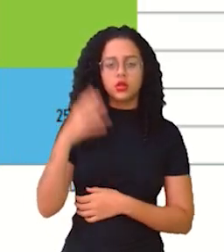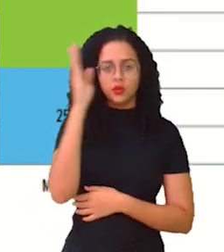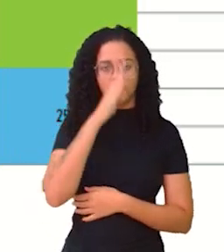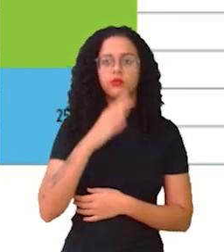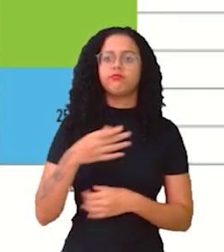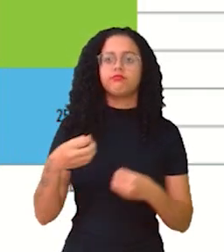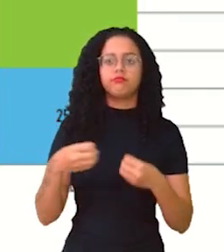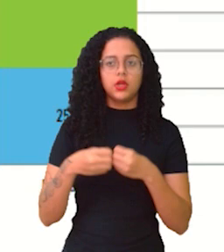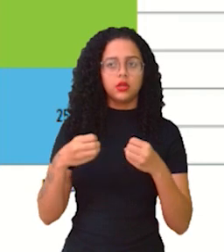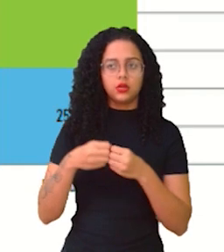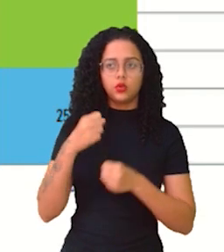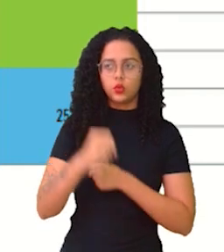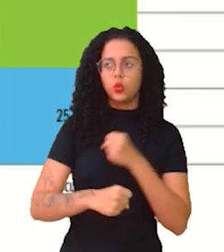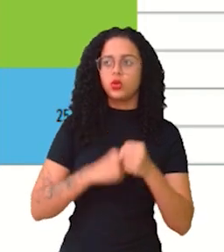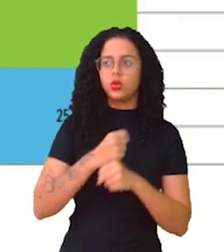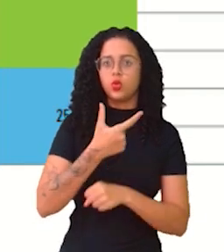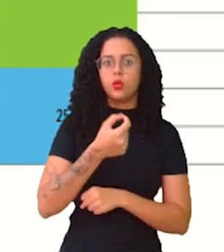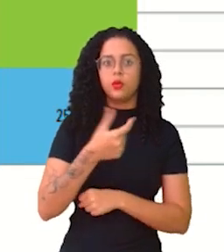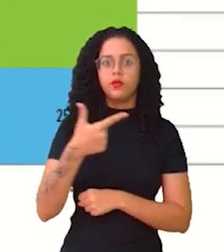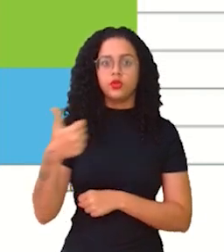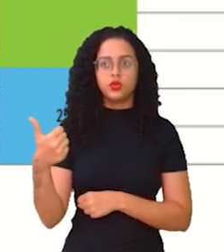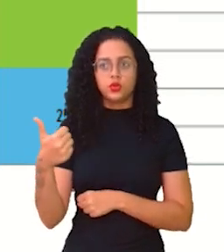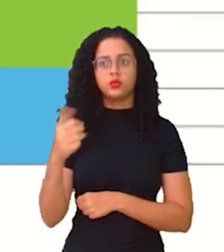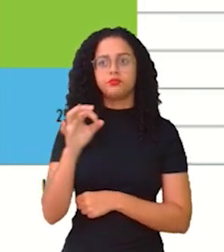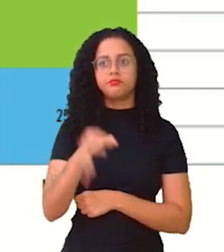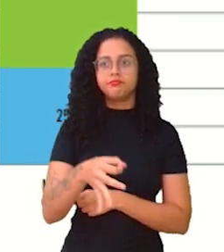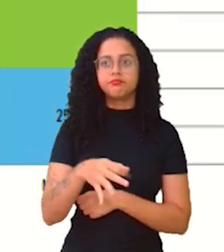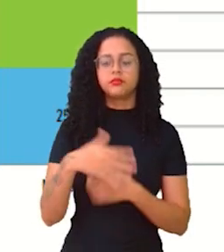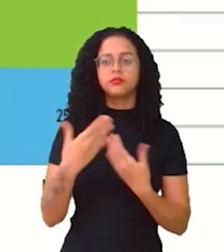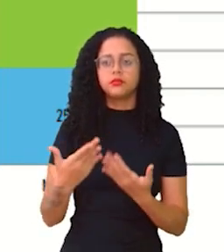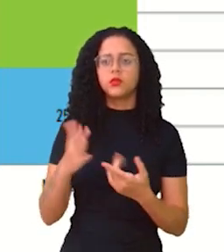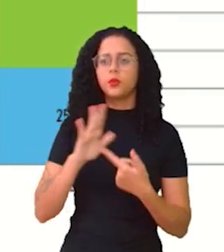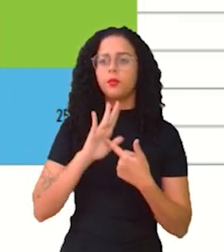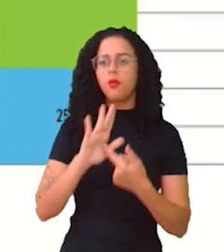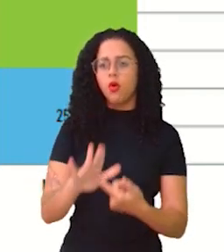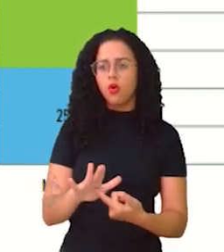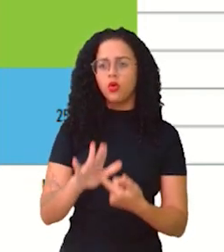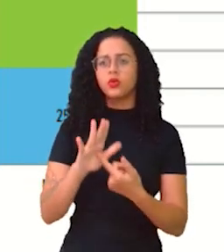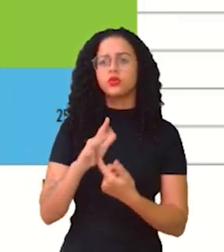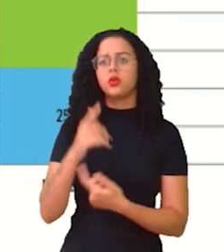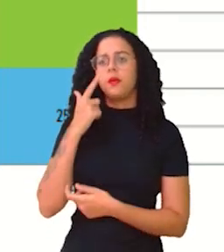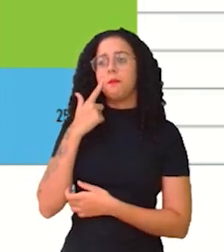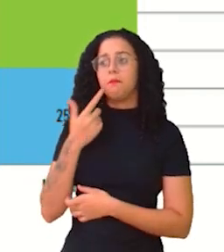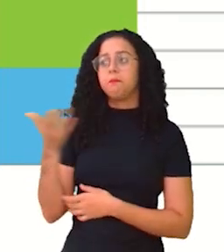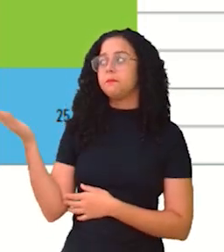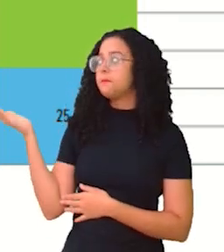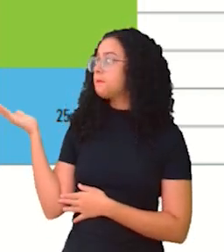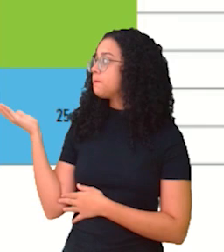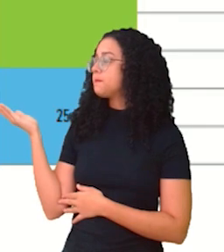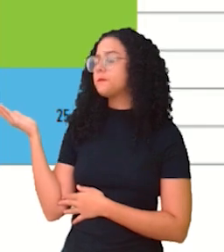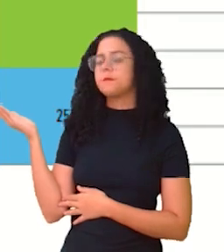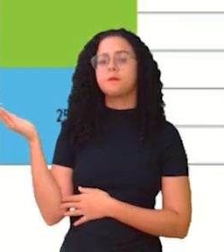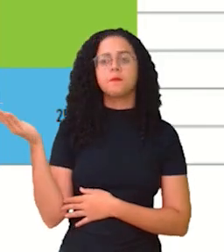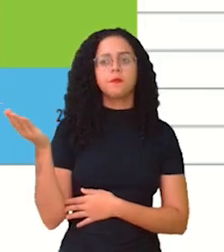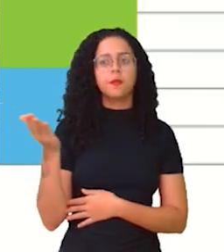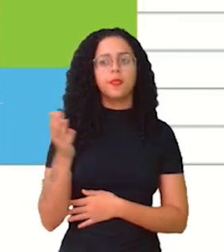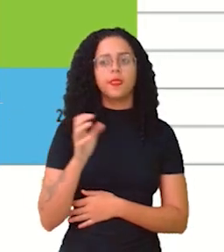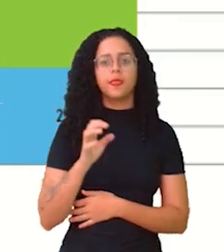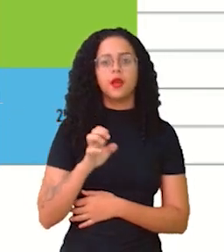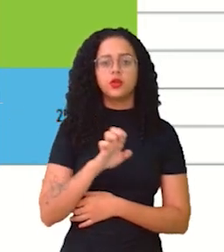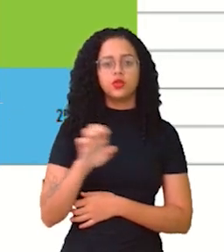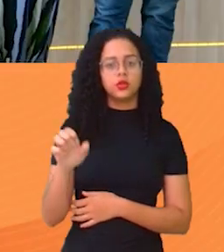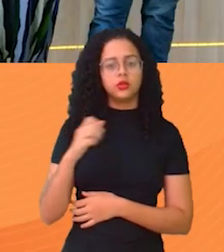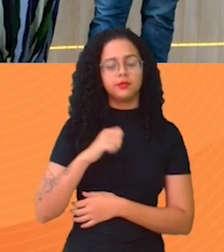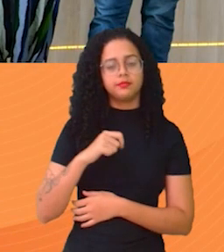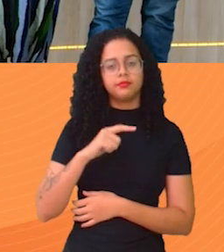É bem recente, foi do ano 2021, tá? Então, tá mostrando aí nesse gráfico, a nossa esquerda tem